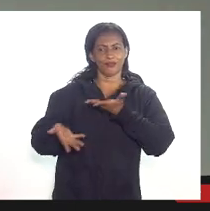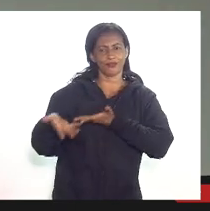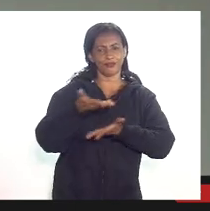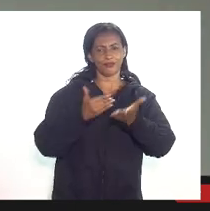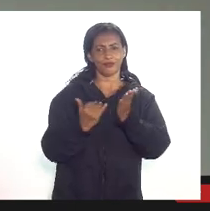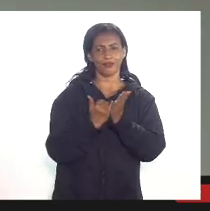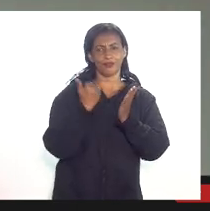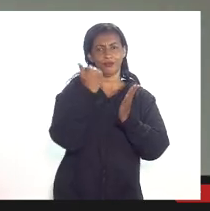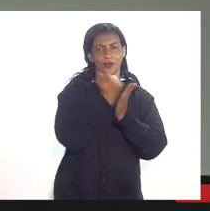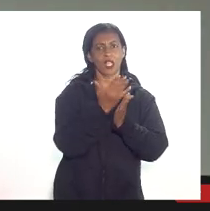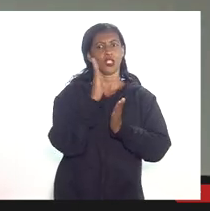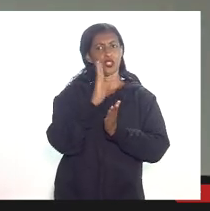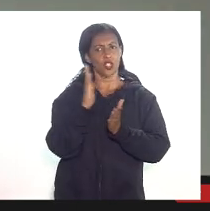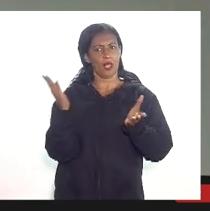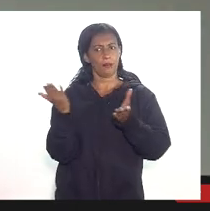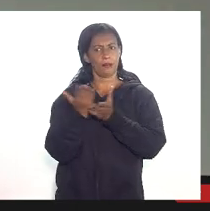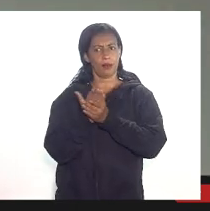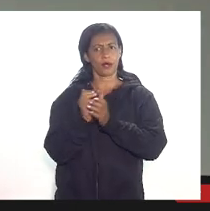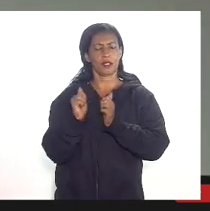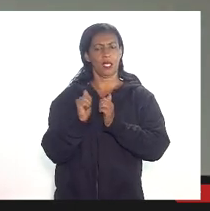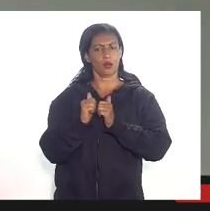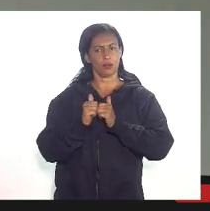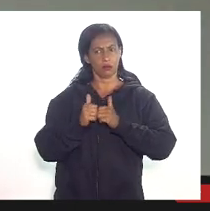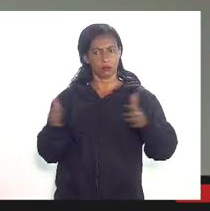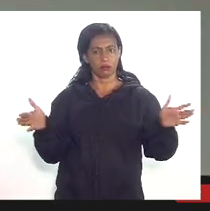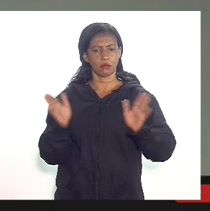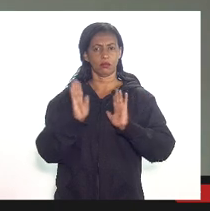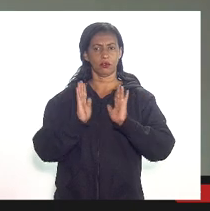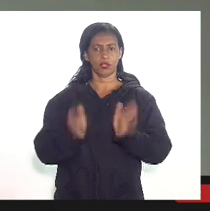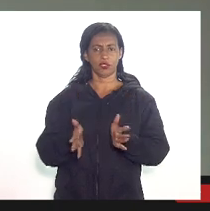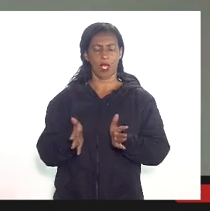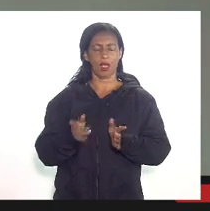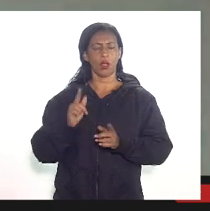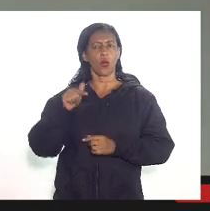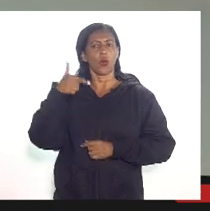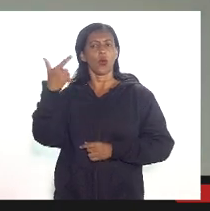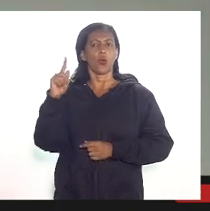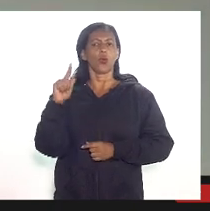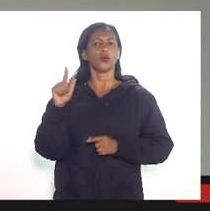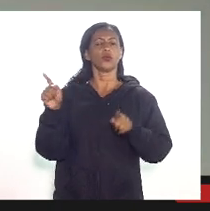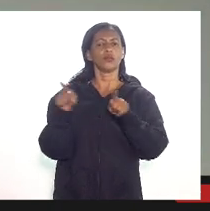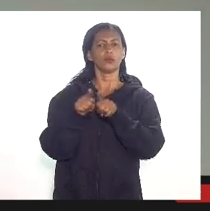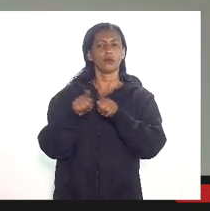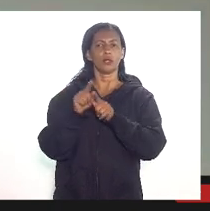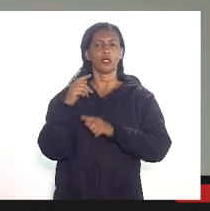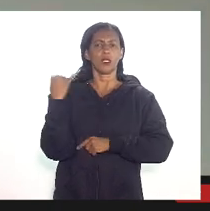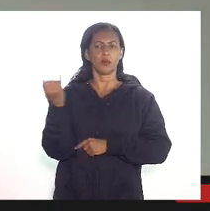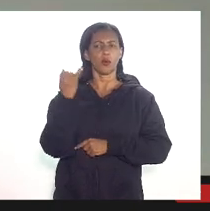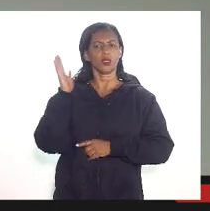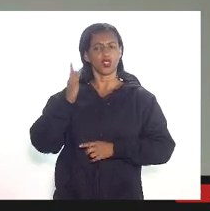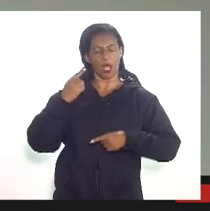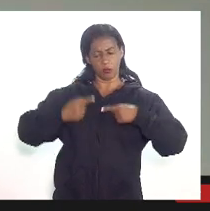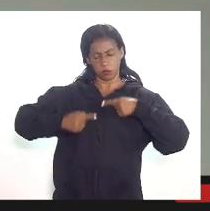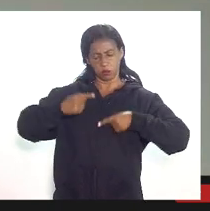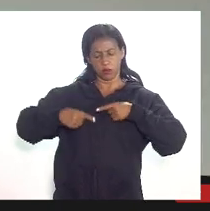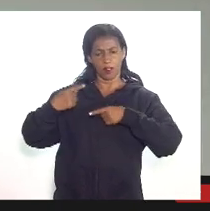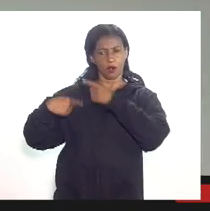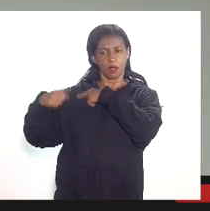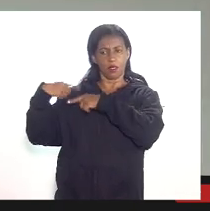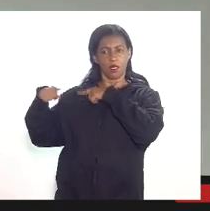Já há processo aberto também na Secretaria de Fazenda. Outro ponto muito importante que foi objeto de discussão na última reunião,